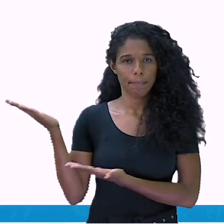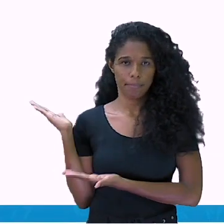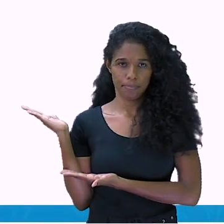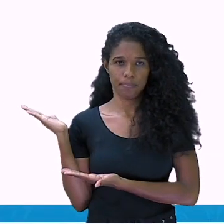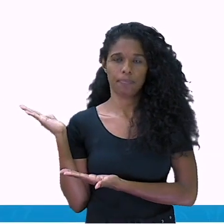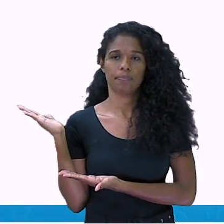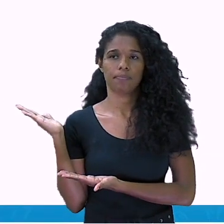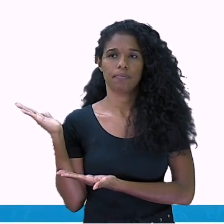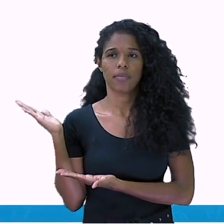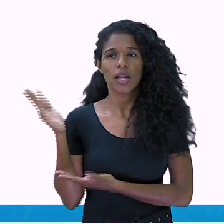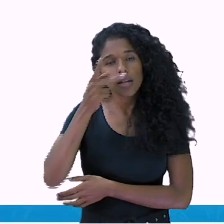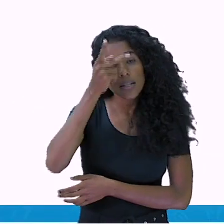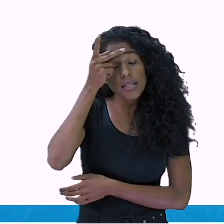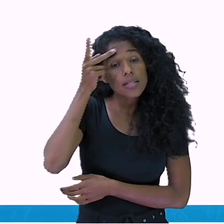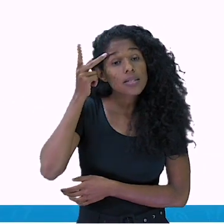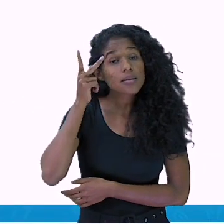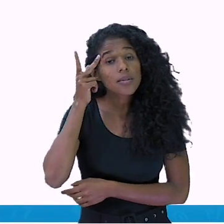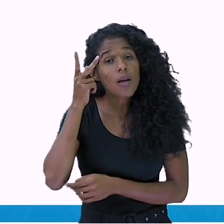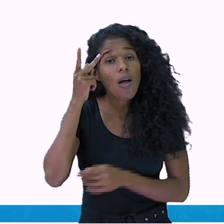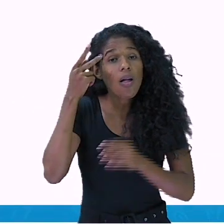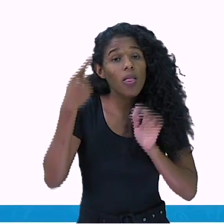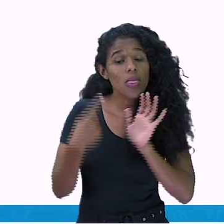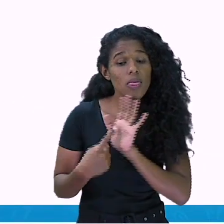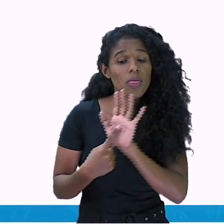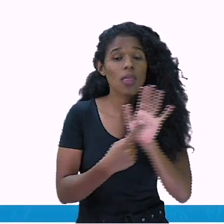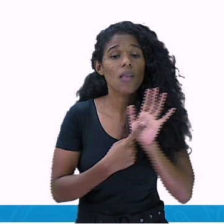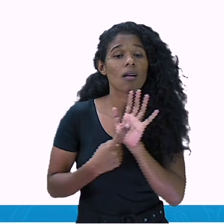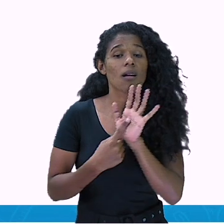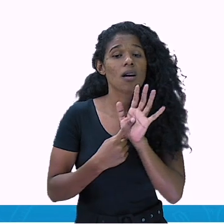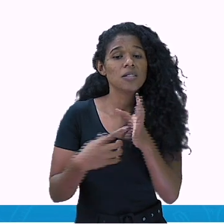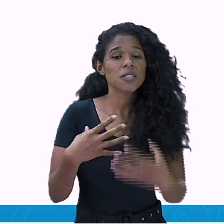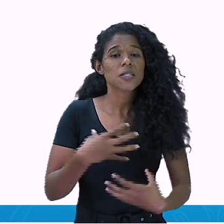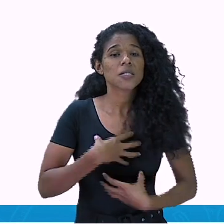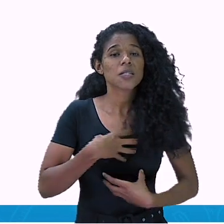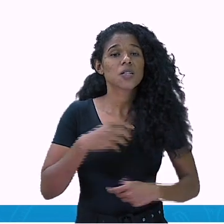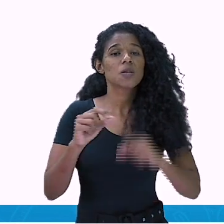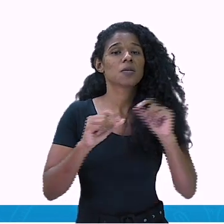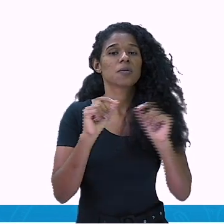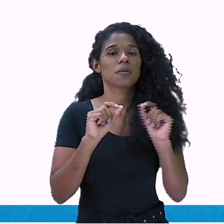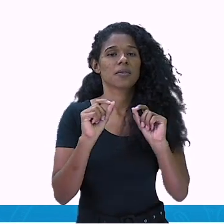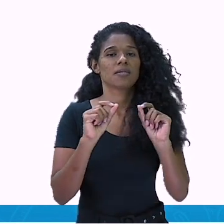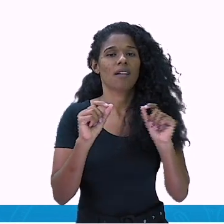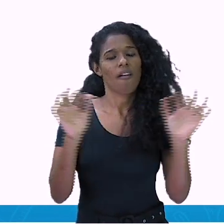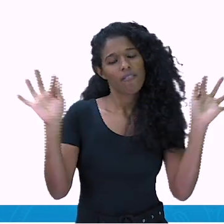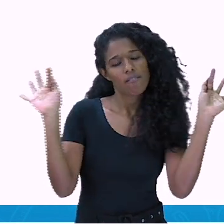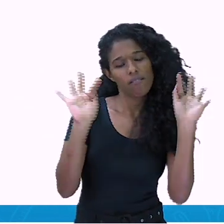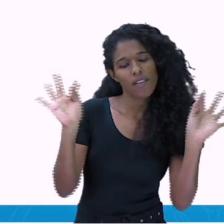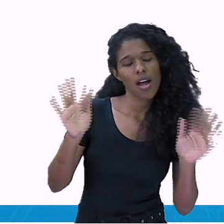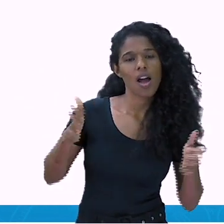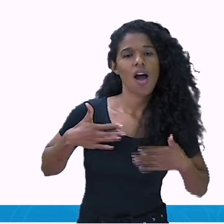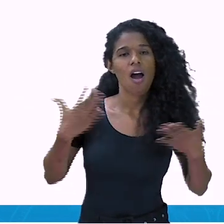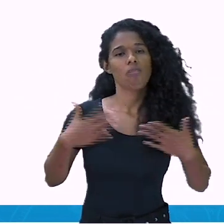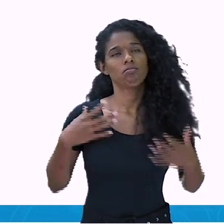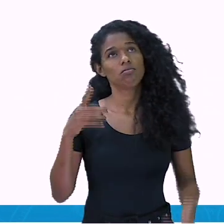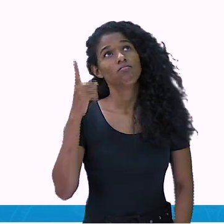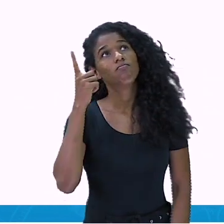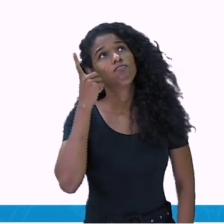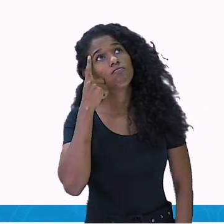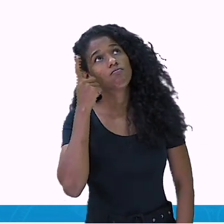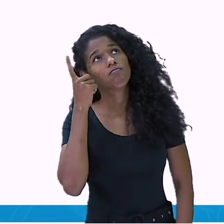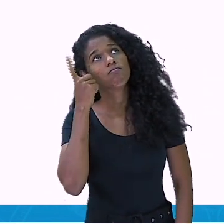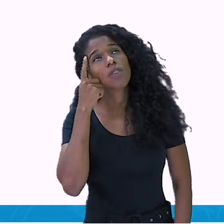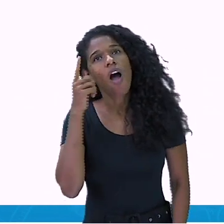as pessoas estão expressando aqui? Qual é a emoção? Alegria, pensativo, muita